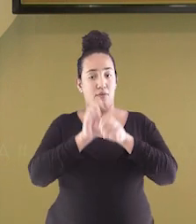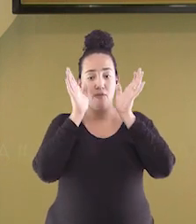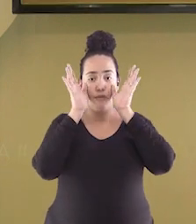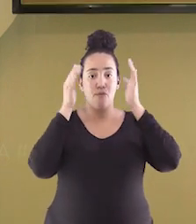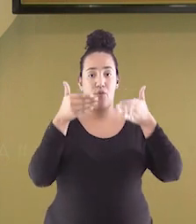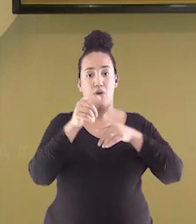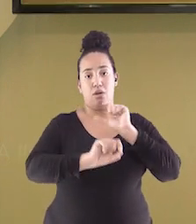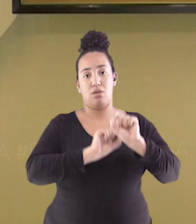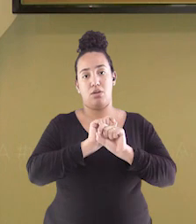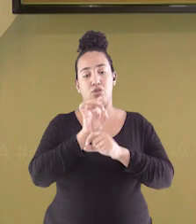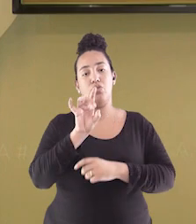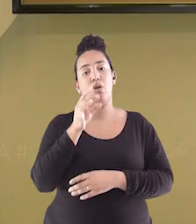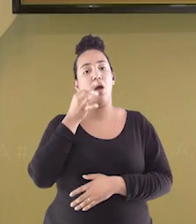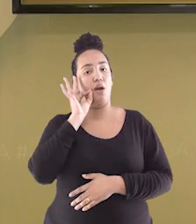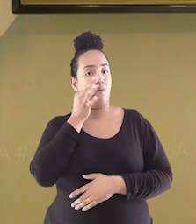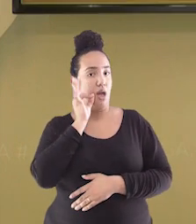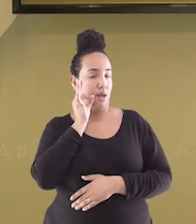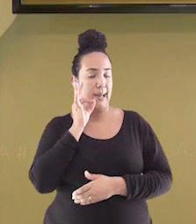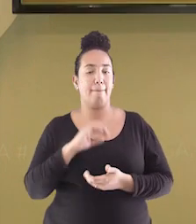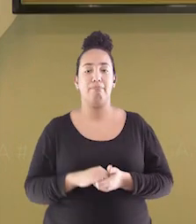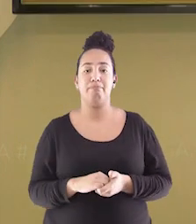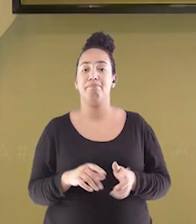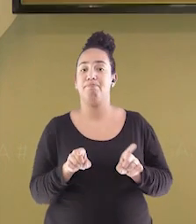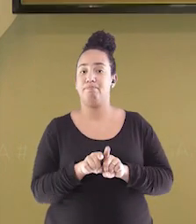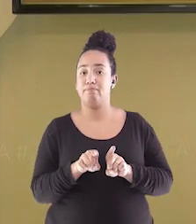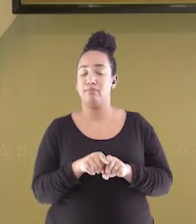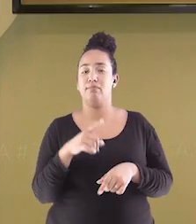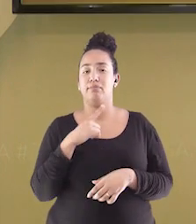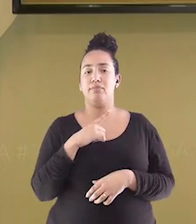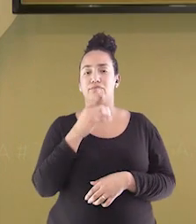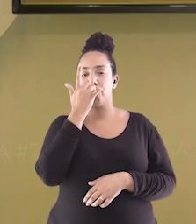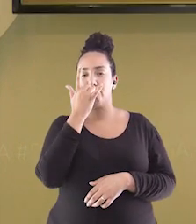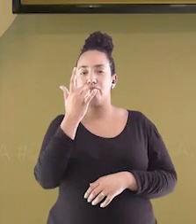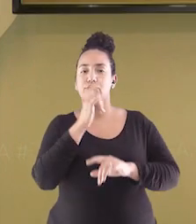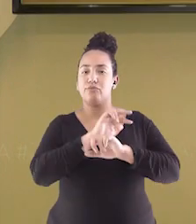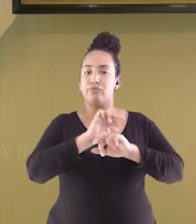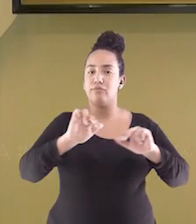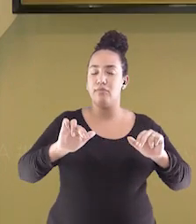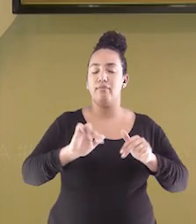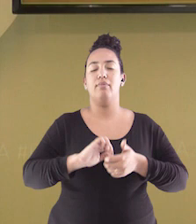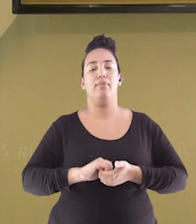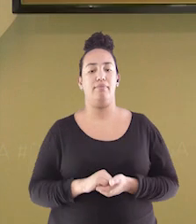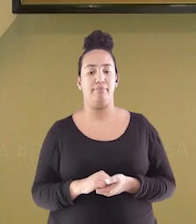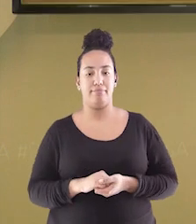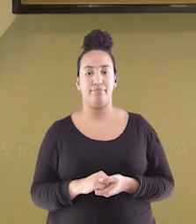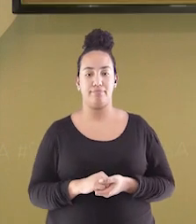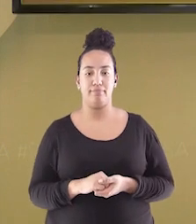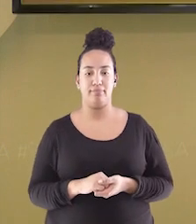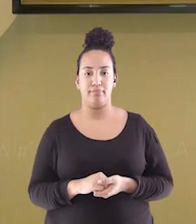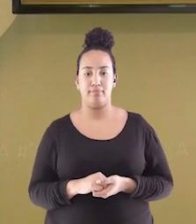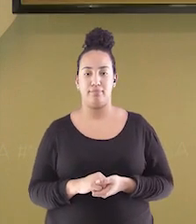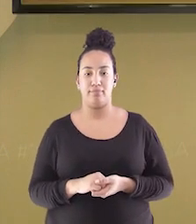era centrada no café, atuando em outros atrativos industriais e comerciais.